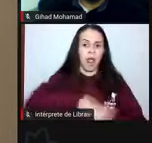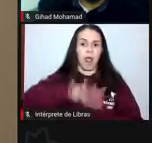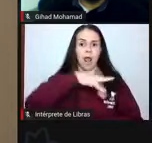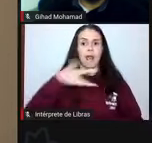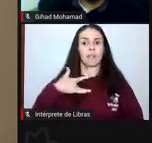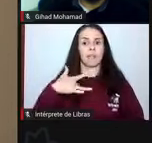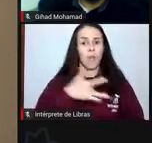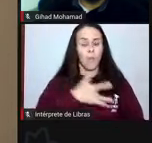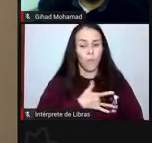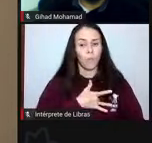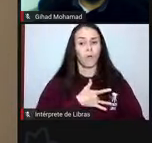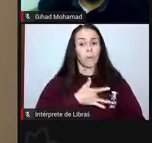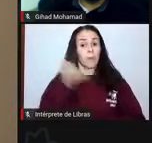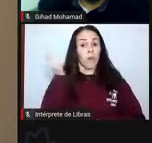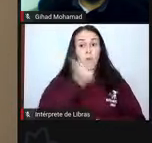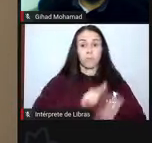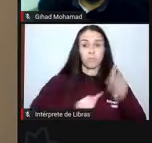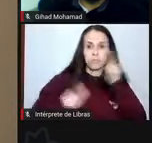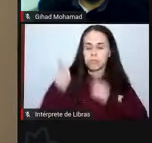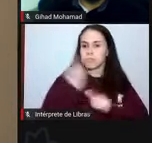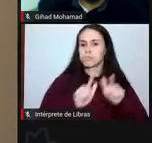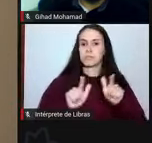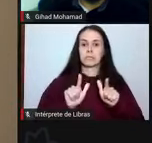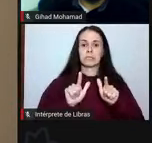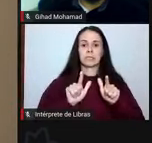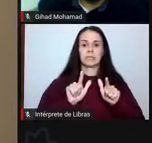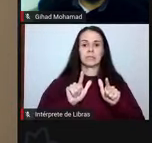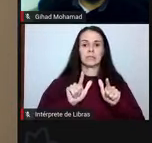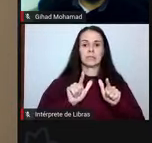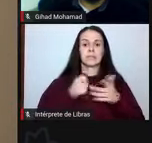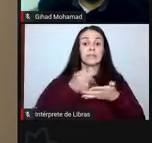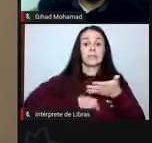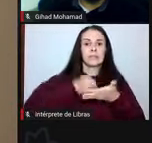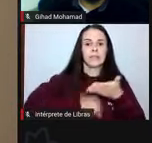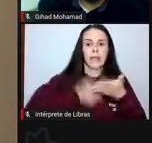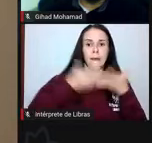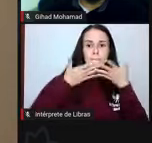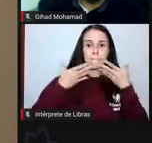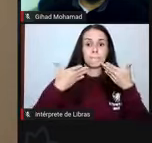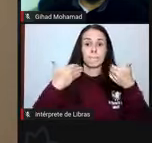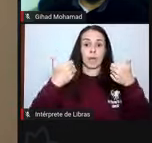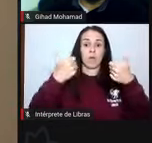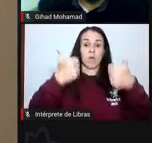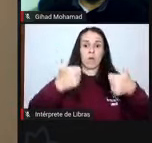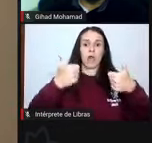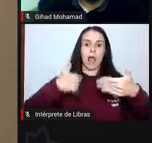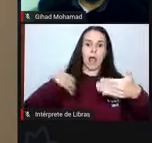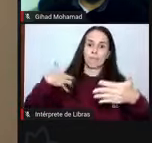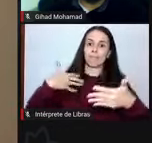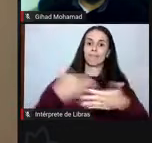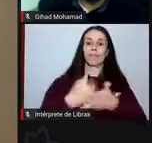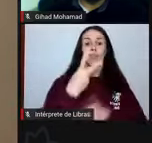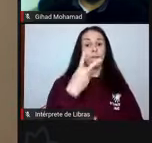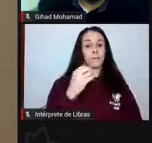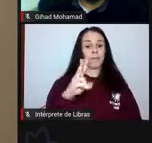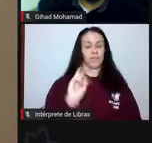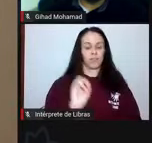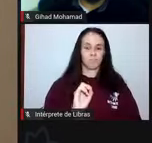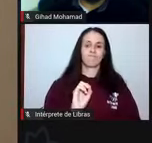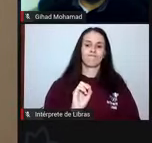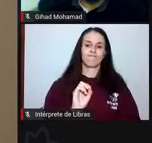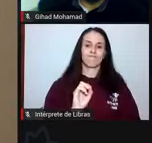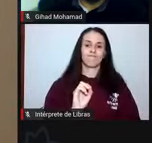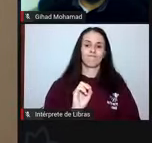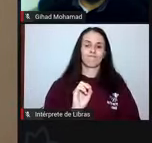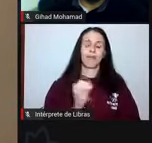para fazer uma previsão daquilo que poderia acontecer ao longo de 2020. Infelizmente, as previsões